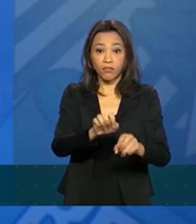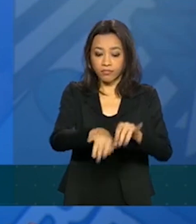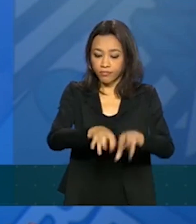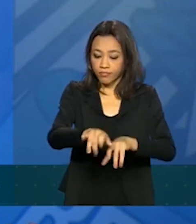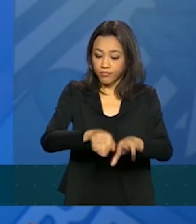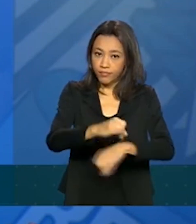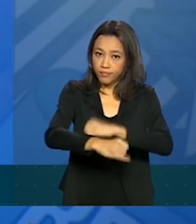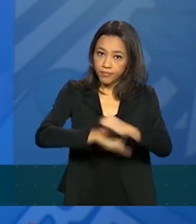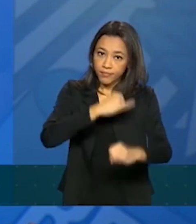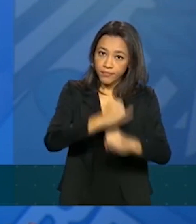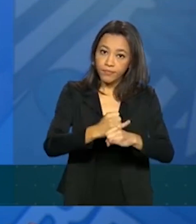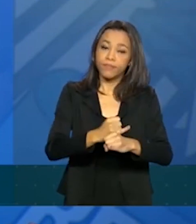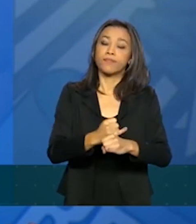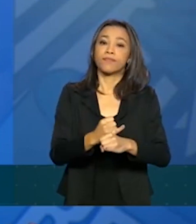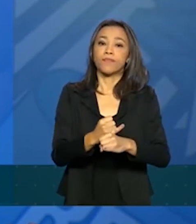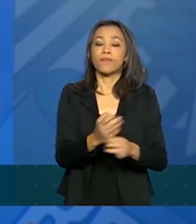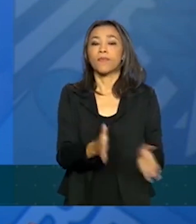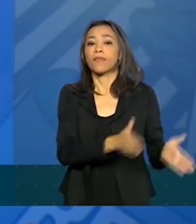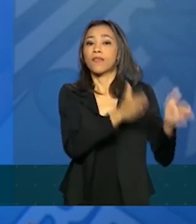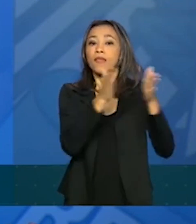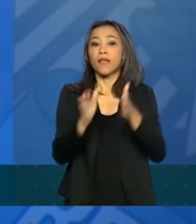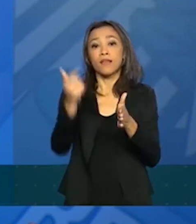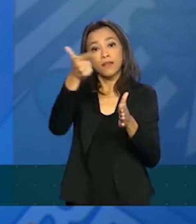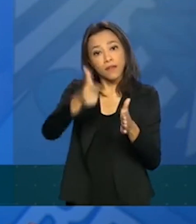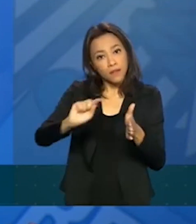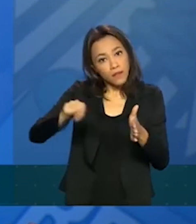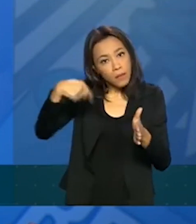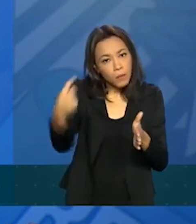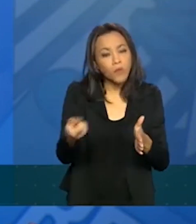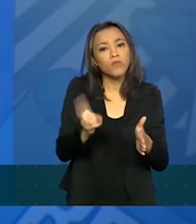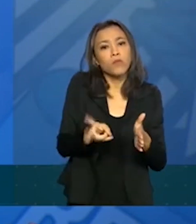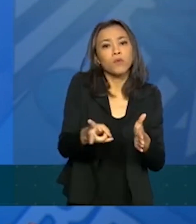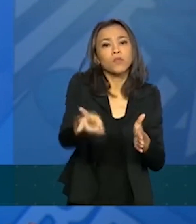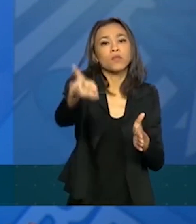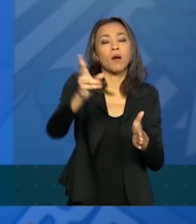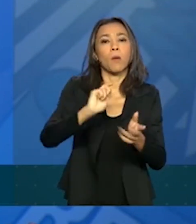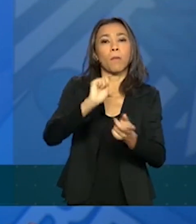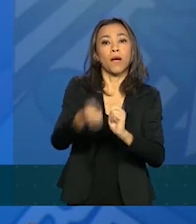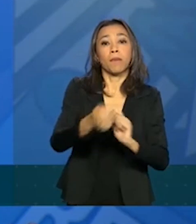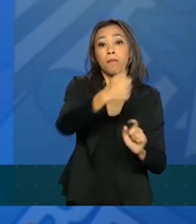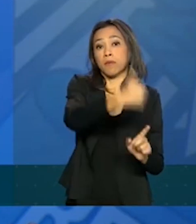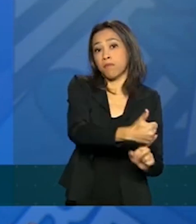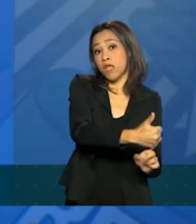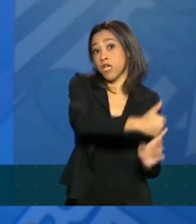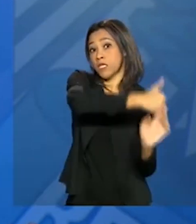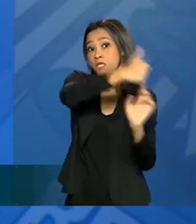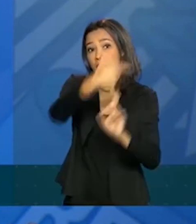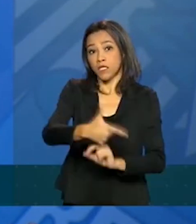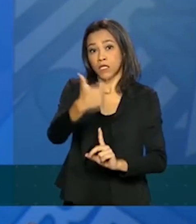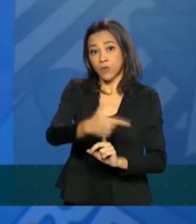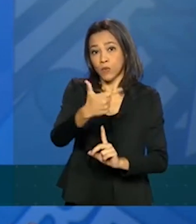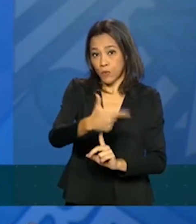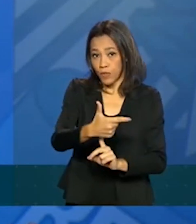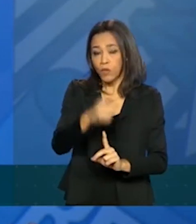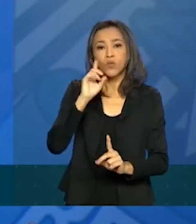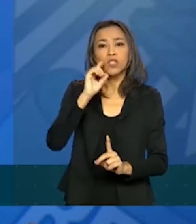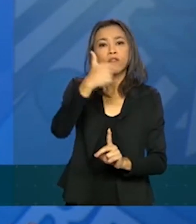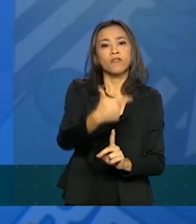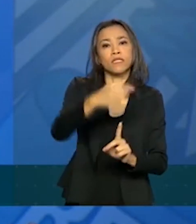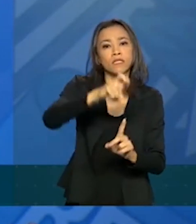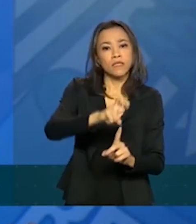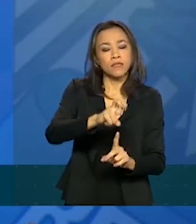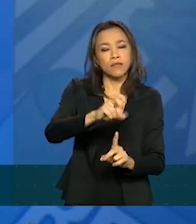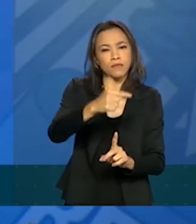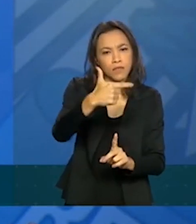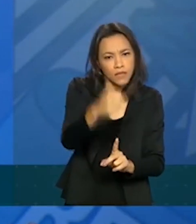faremos o resto do pagamento já da segunda parcela nos dias 27, 28,